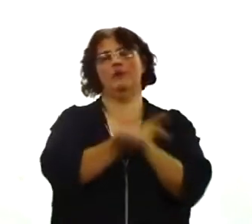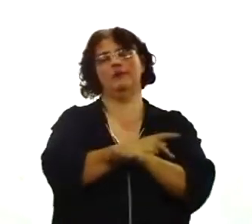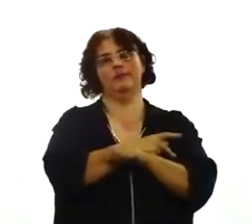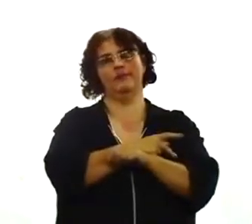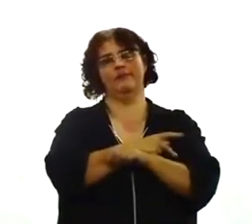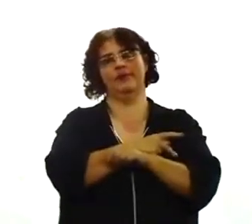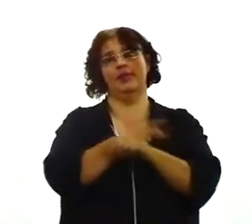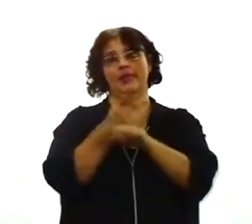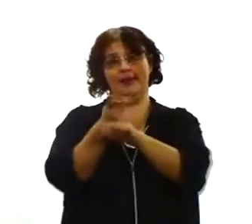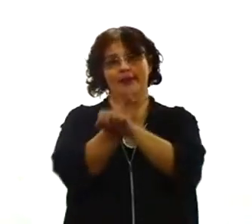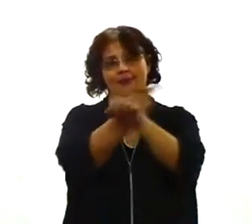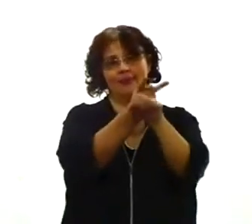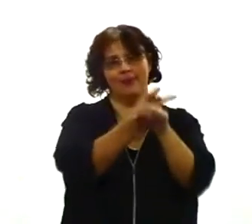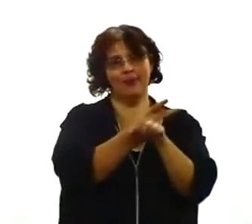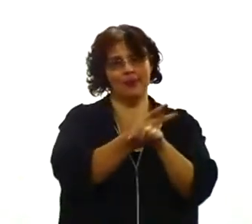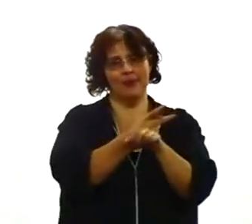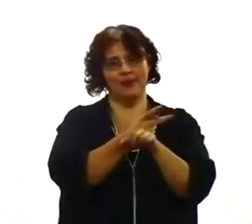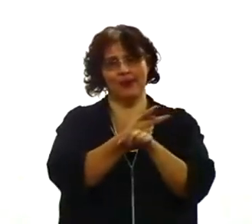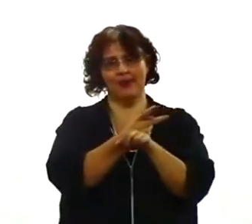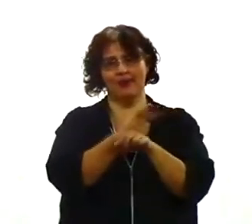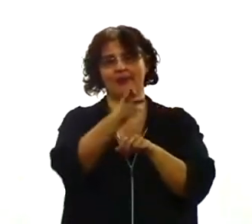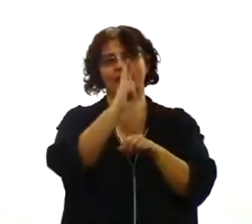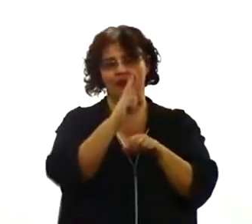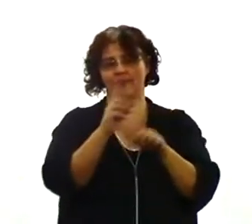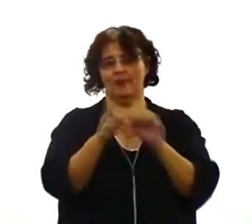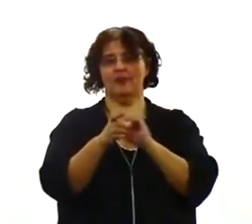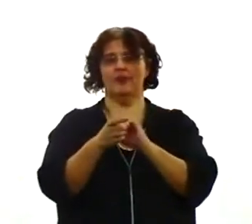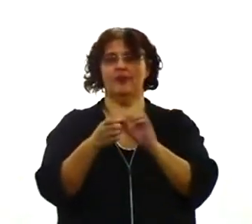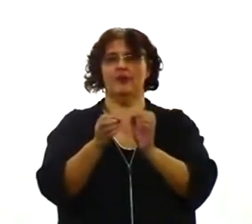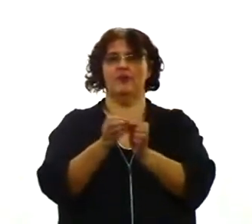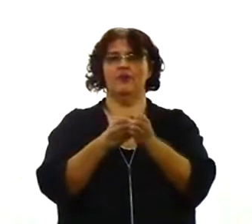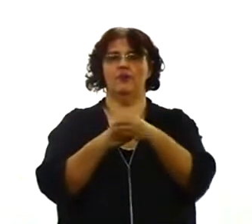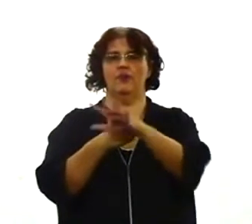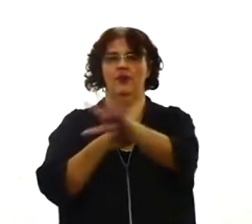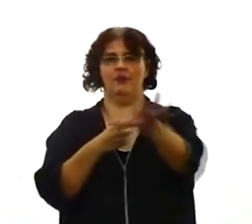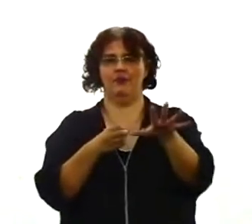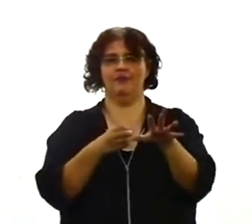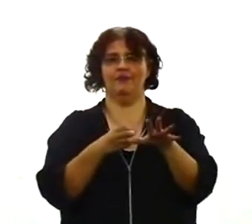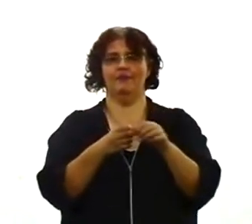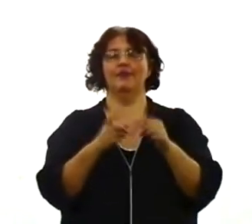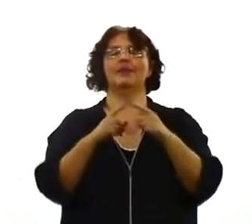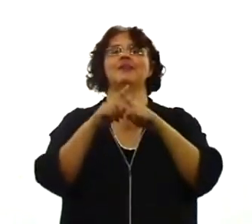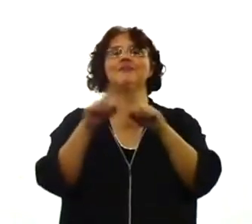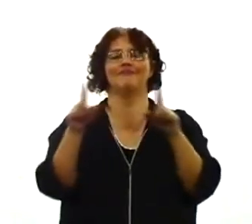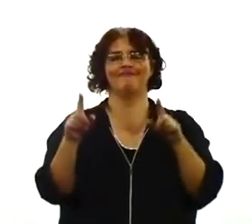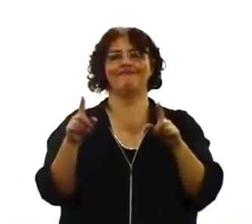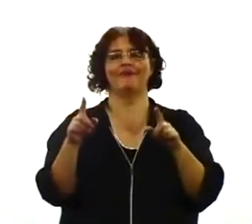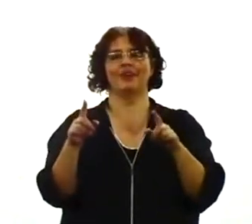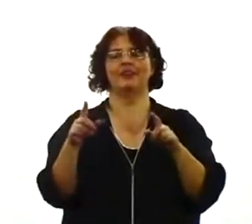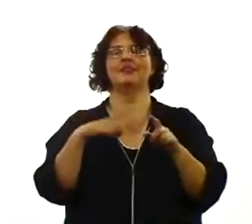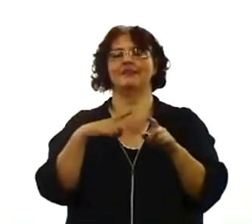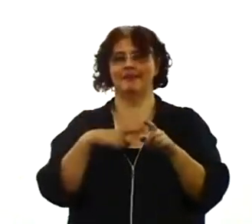Havia um vírus mais letal do que o corona. O vírus que o Senhor Jesus Cristo